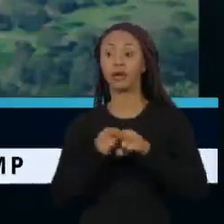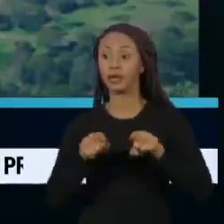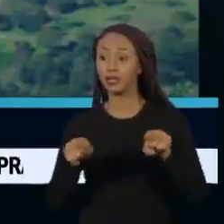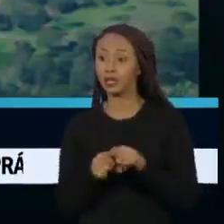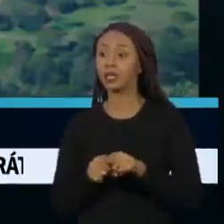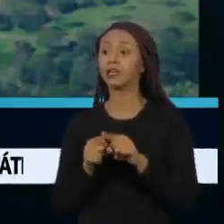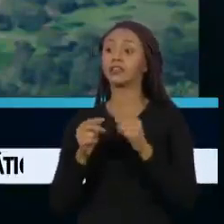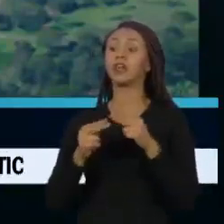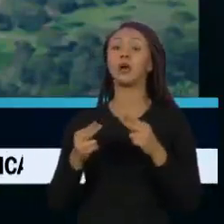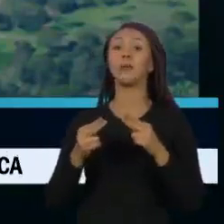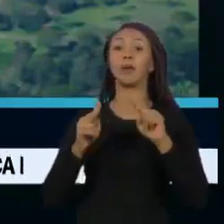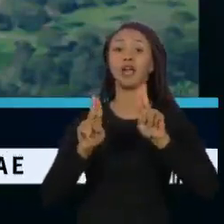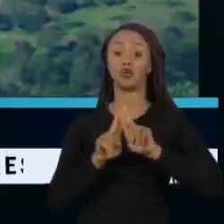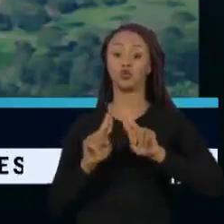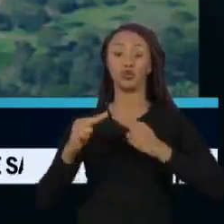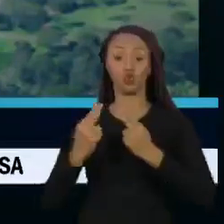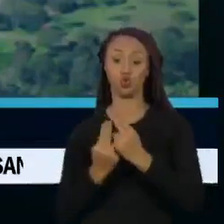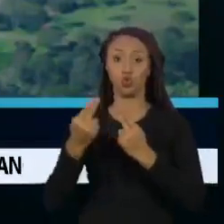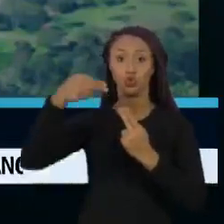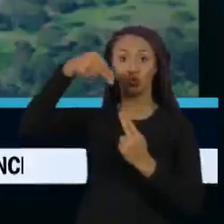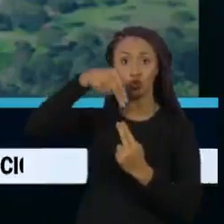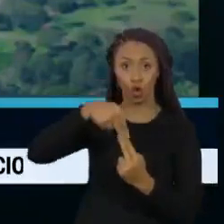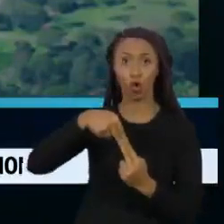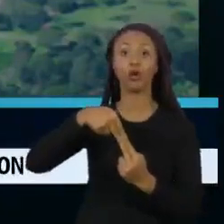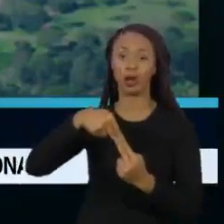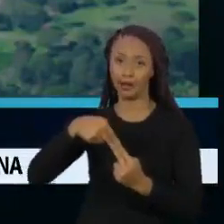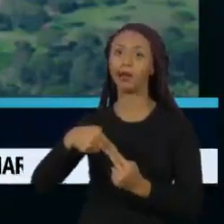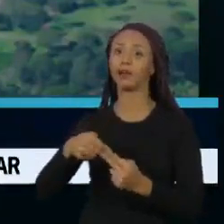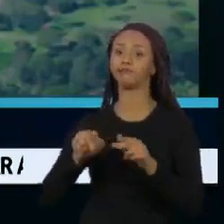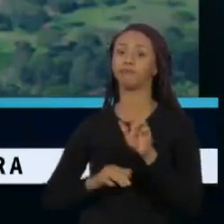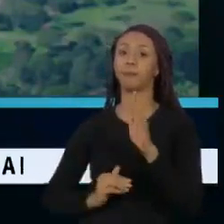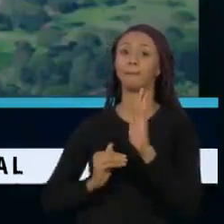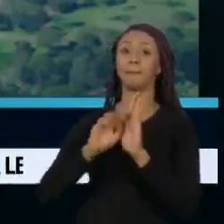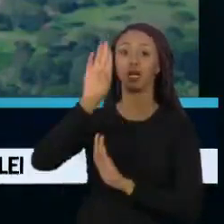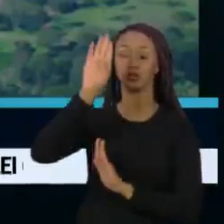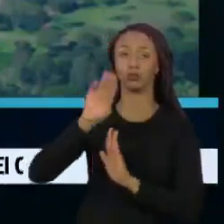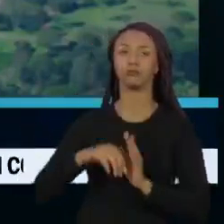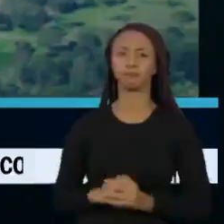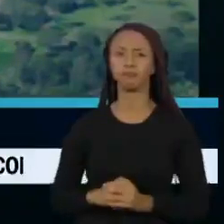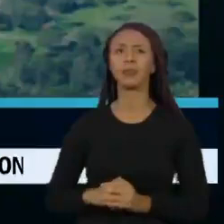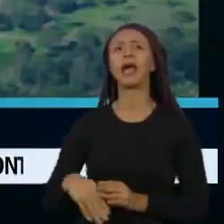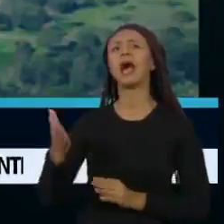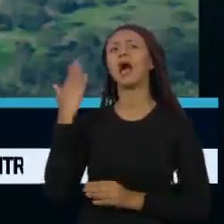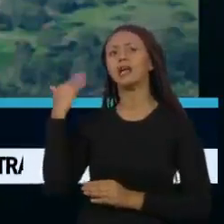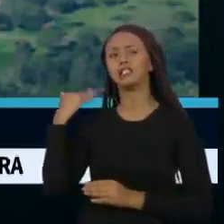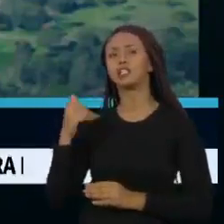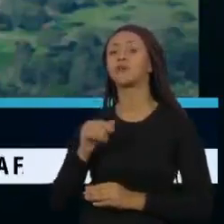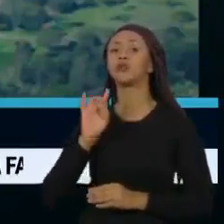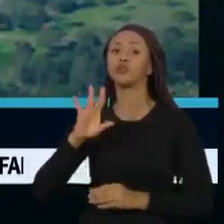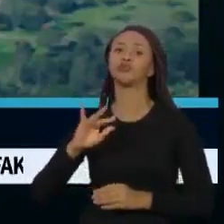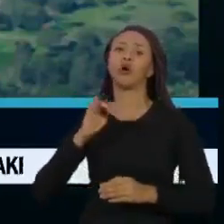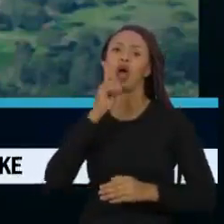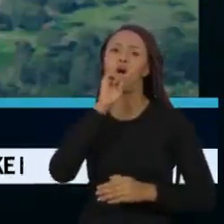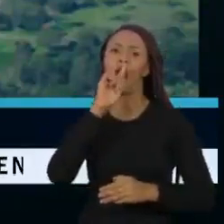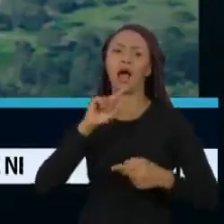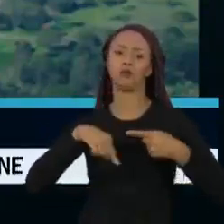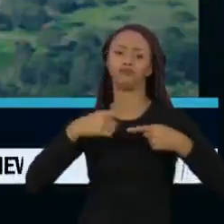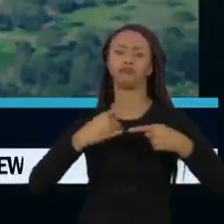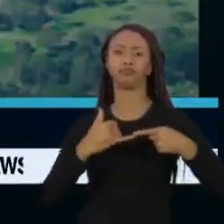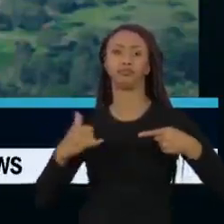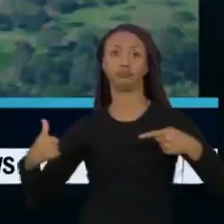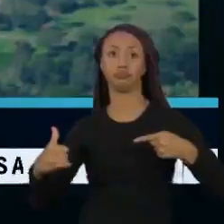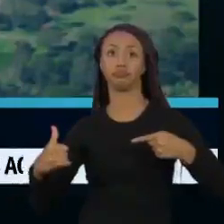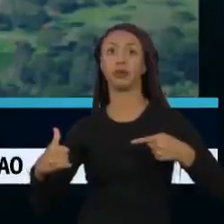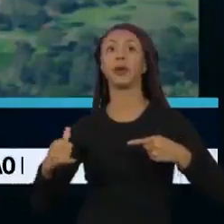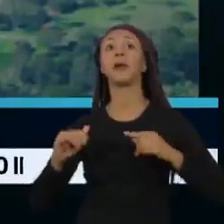racionamento, praticamente toda a energia vinha das hidrelétricas. As térmicas respondiam por 7% da capacidade